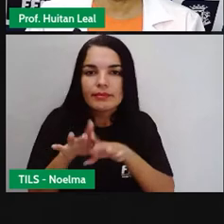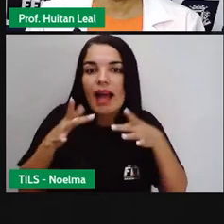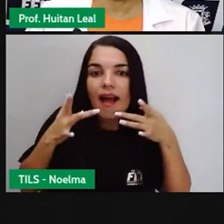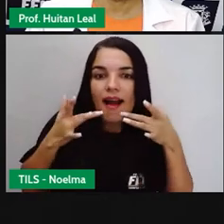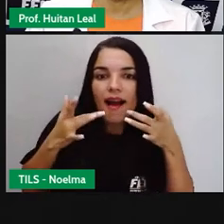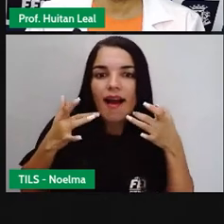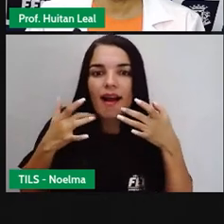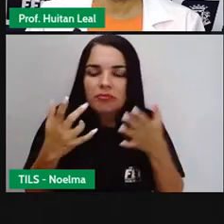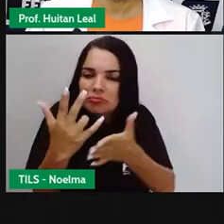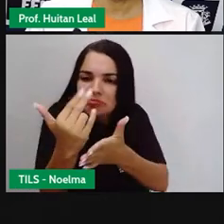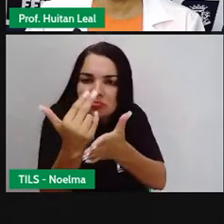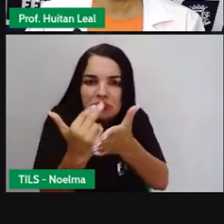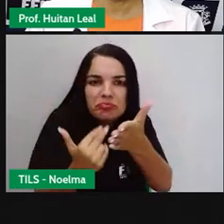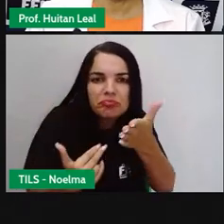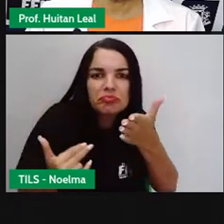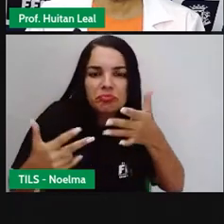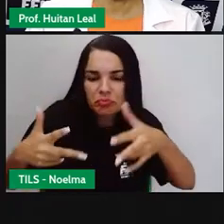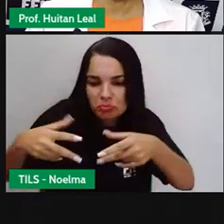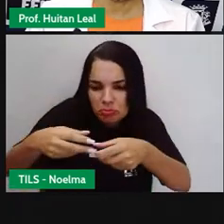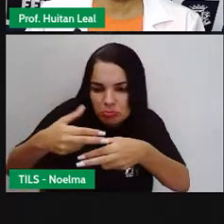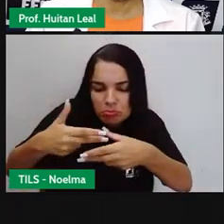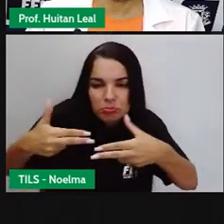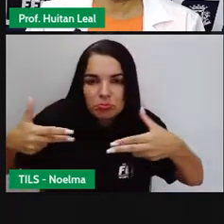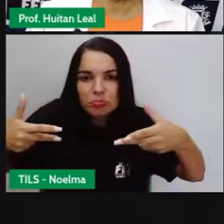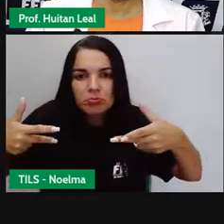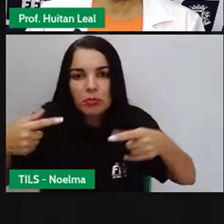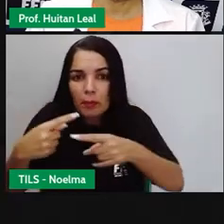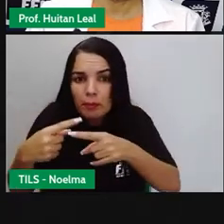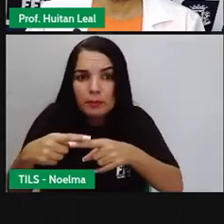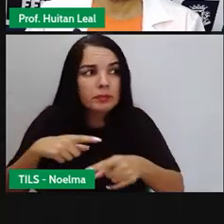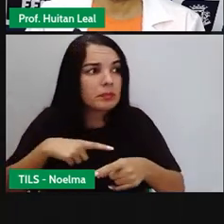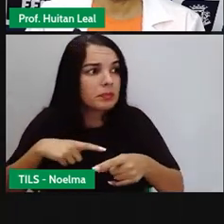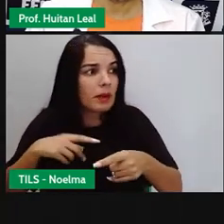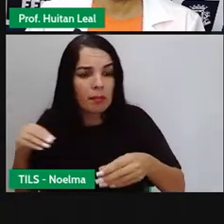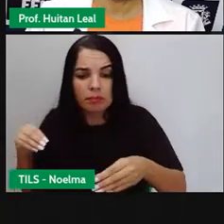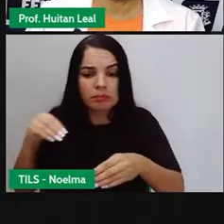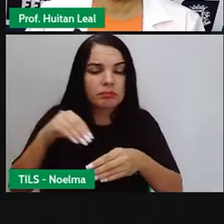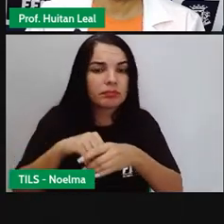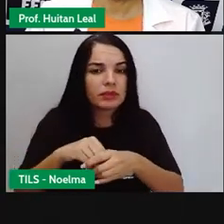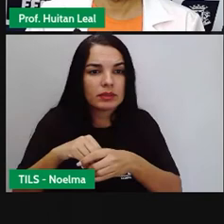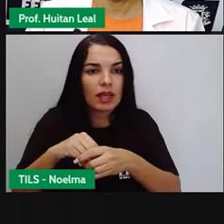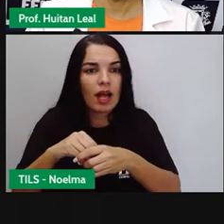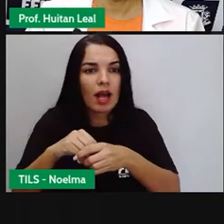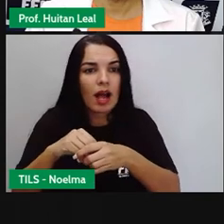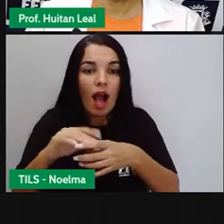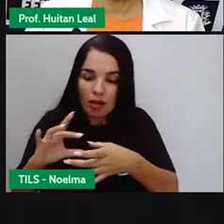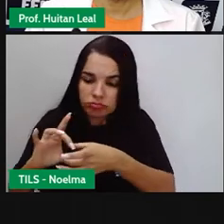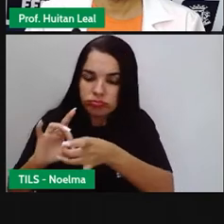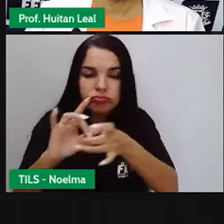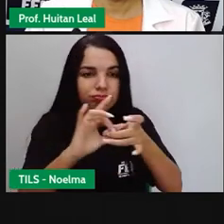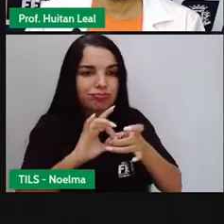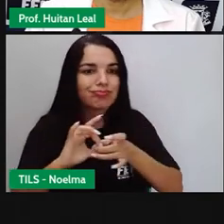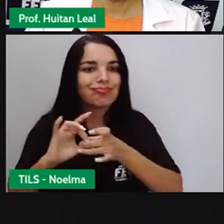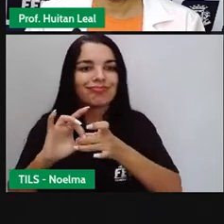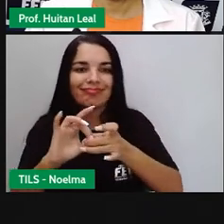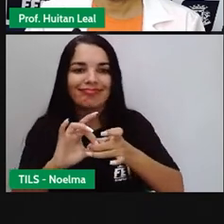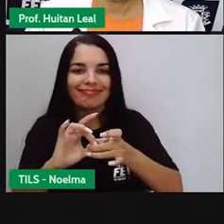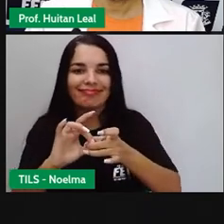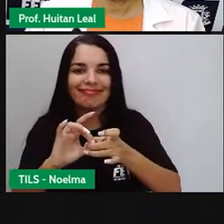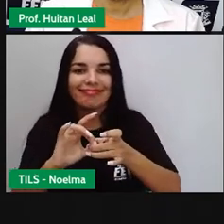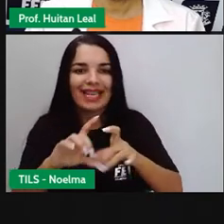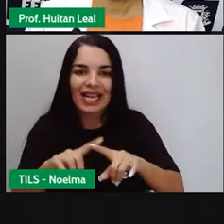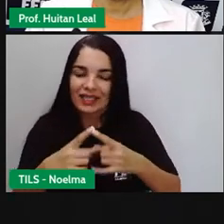outras coisas no que diz respeito à convivência? Há pessoas que, realmente,